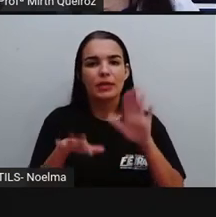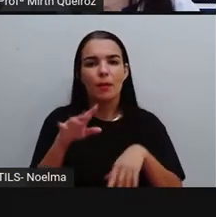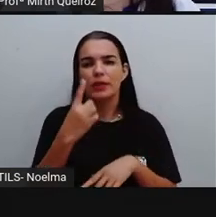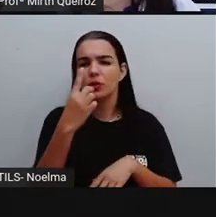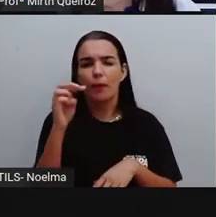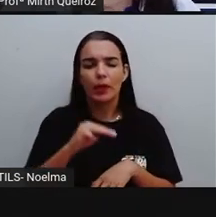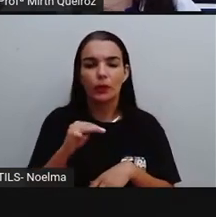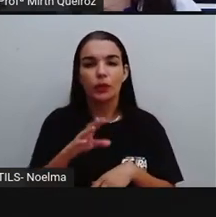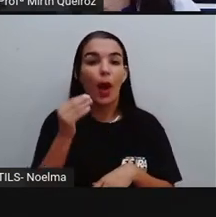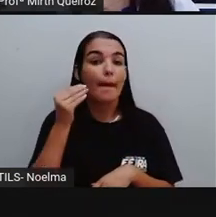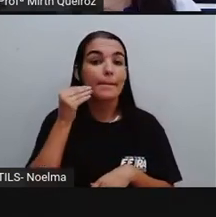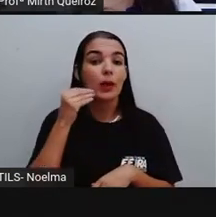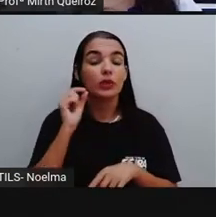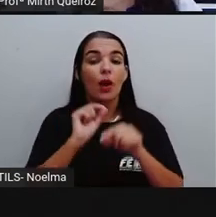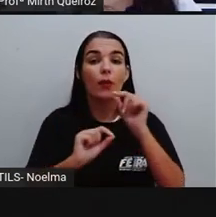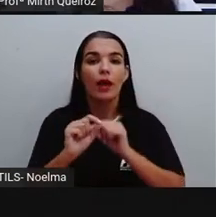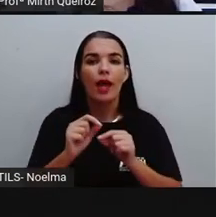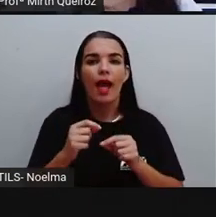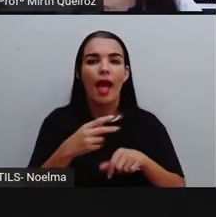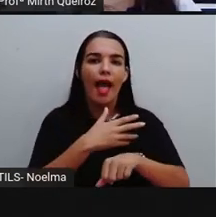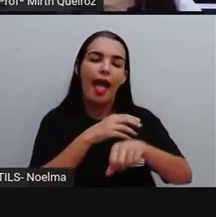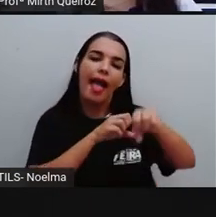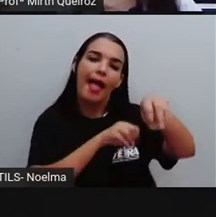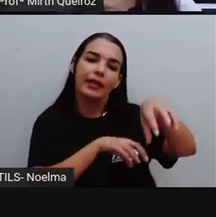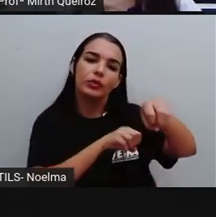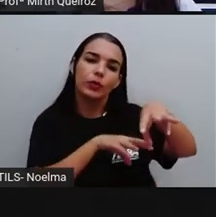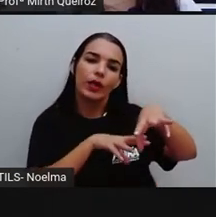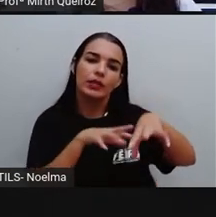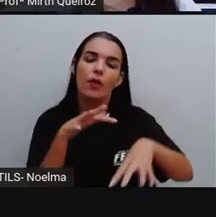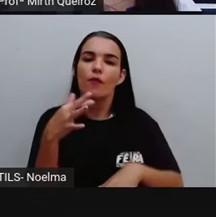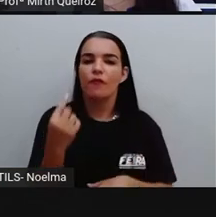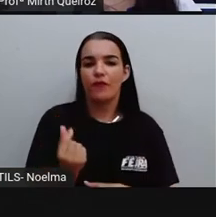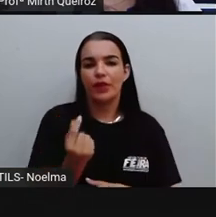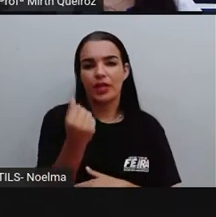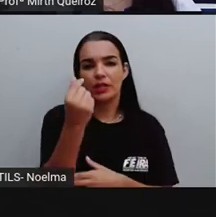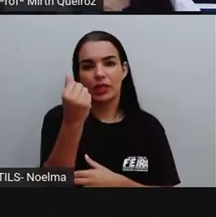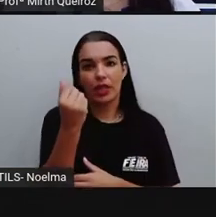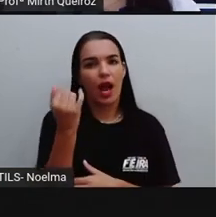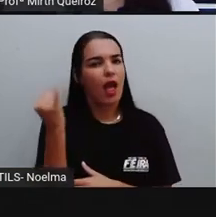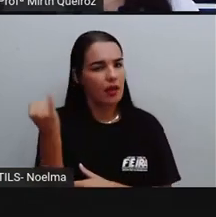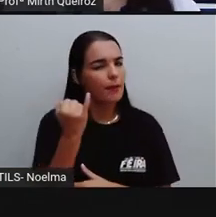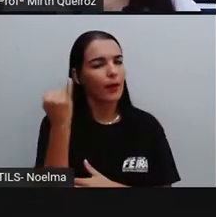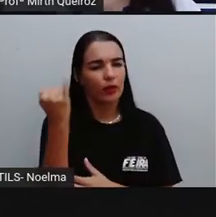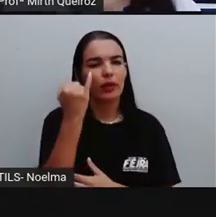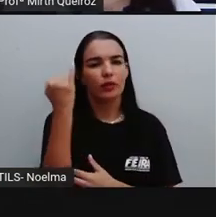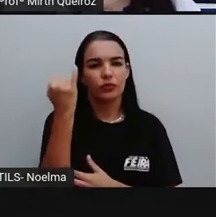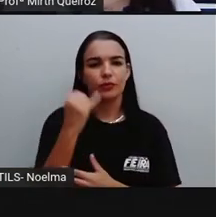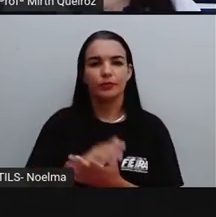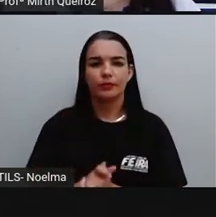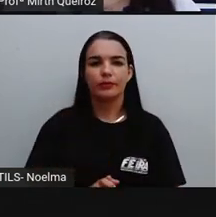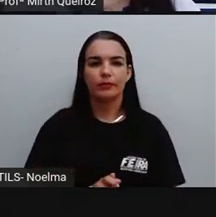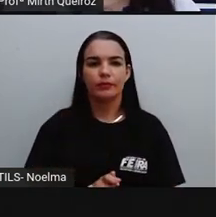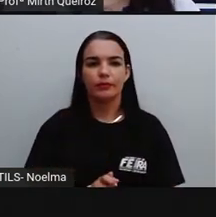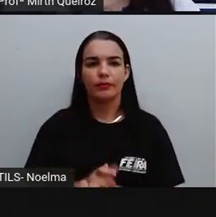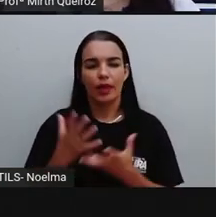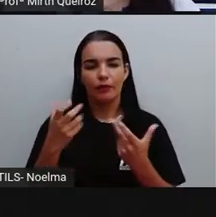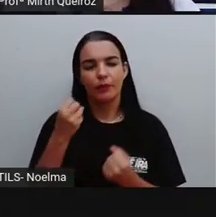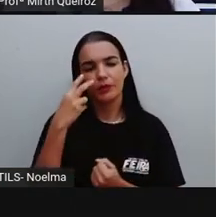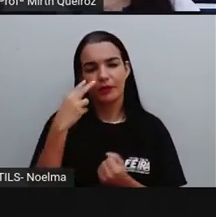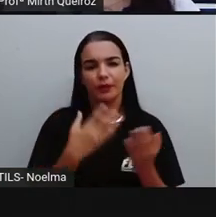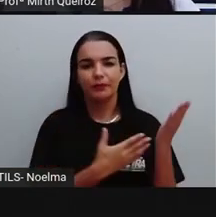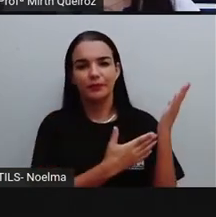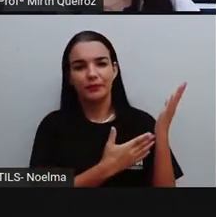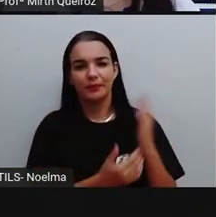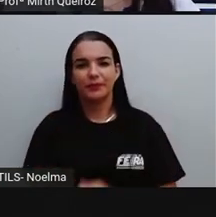minuto, que vai falar aí sobre a educação financeira, né? Vamos assistir?